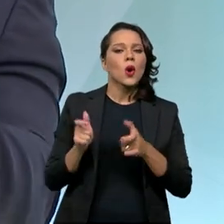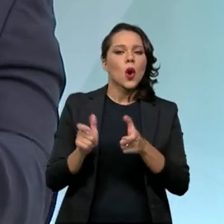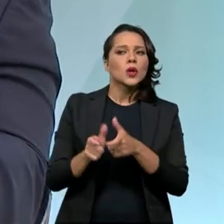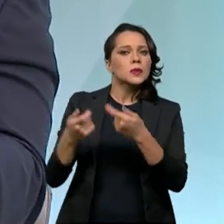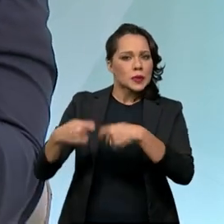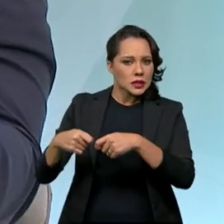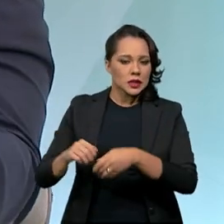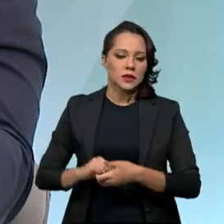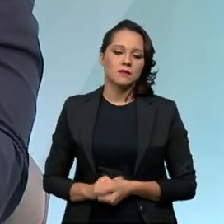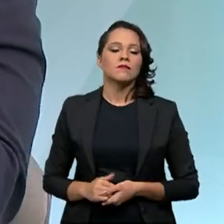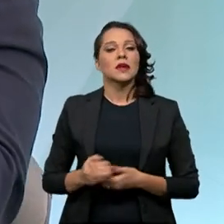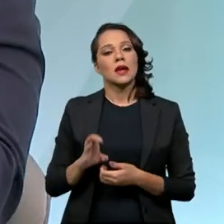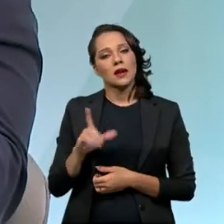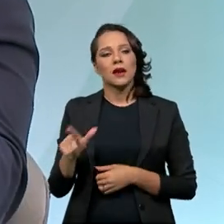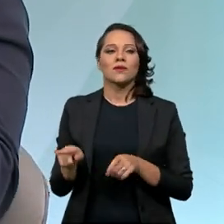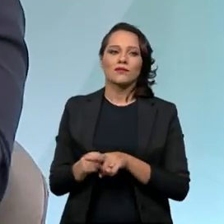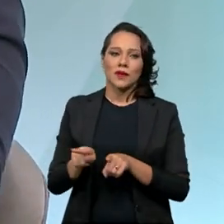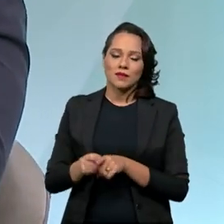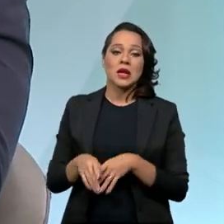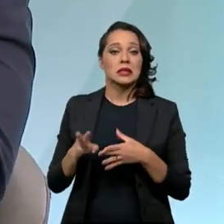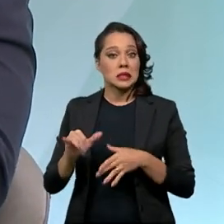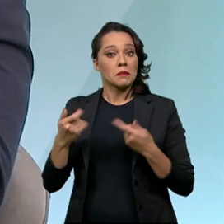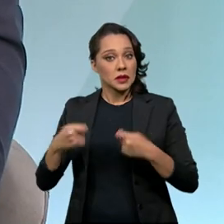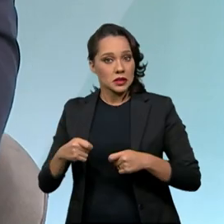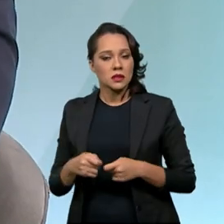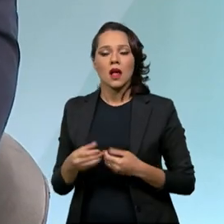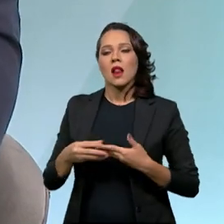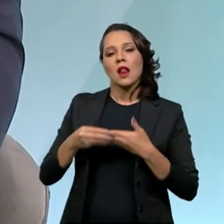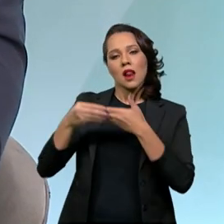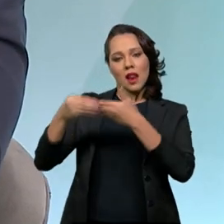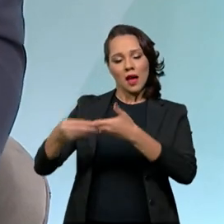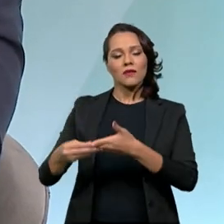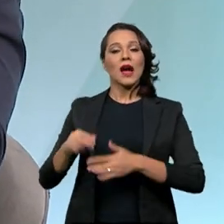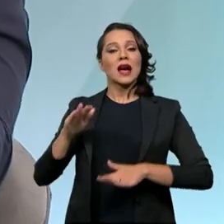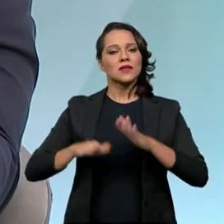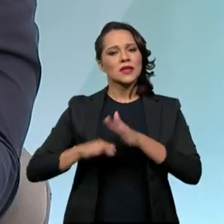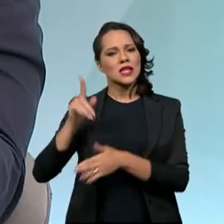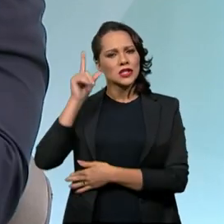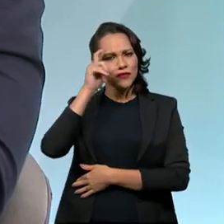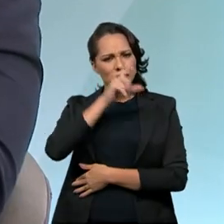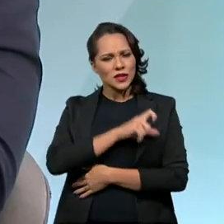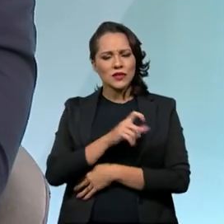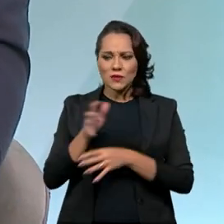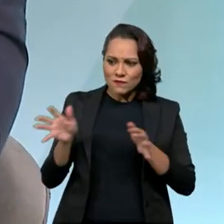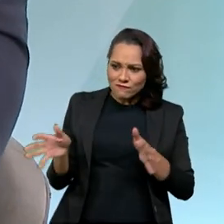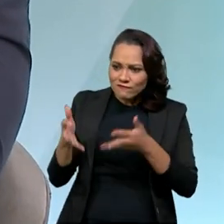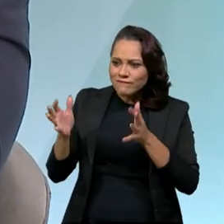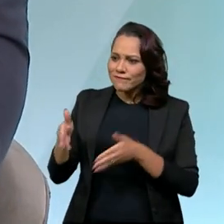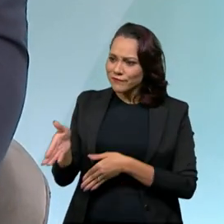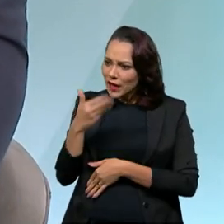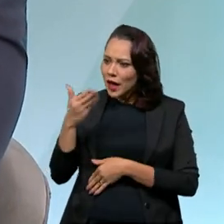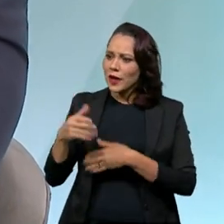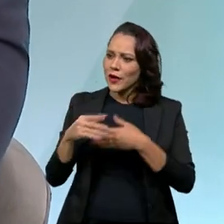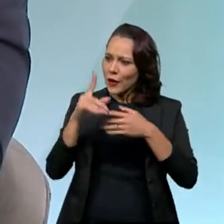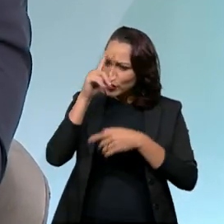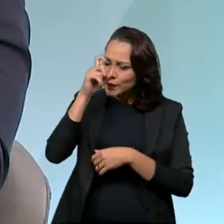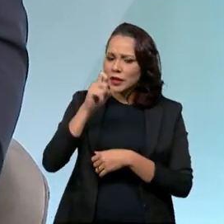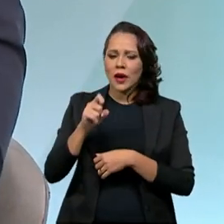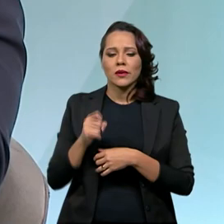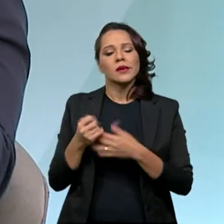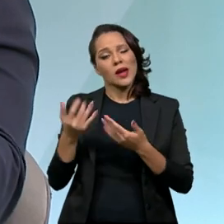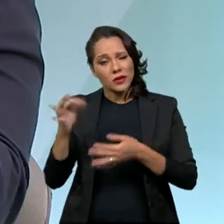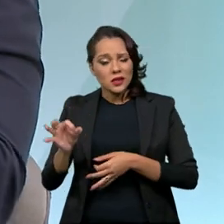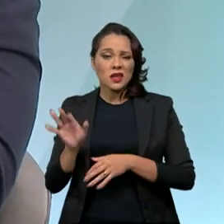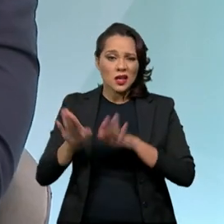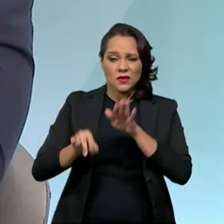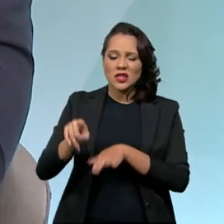elas estão. E, obviamente, quando necessário, leva, né? Porque, muitas vezes, é difícil convencê-las a levar até o BES. Seria o